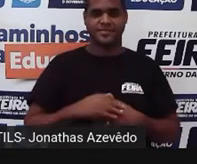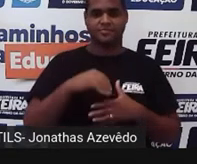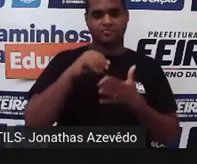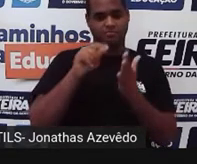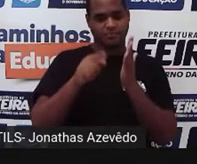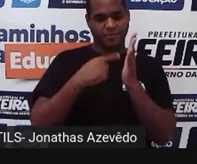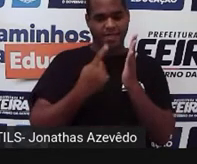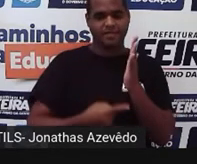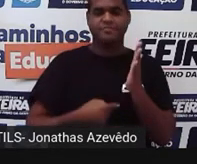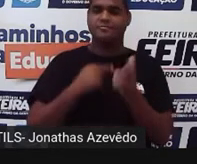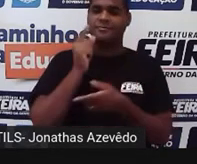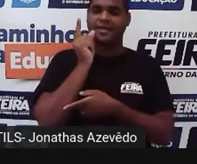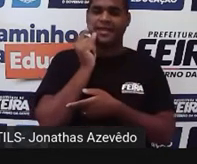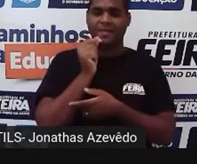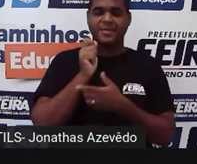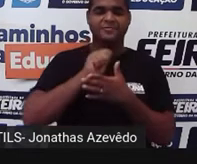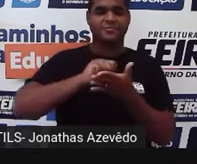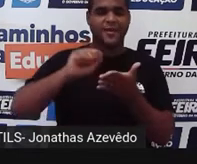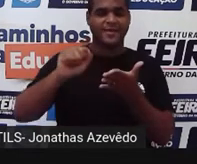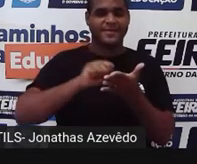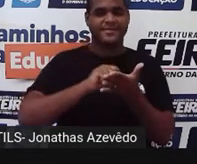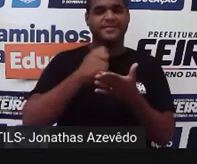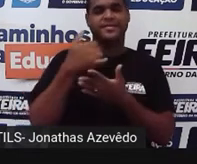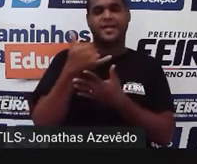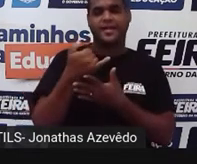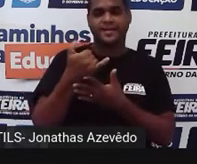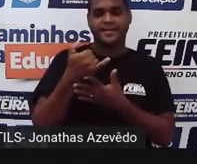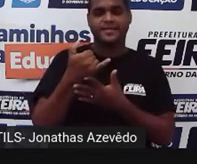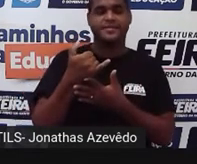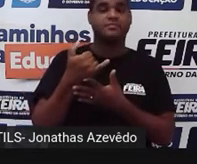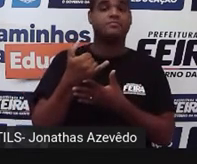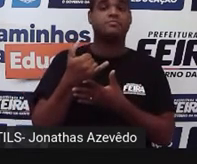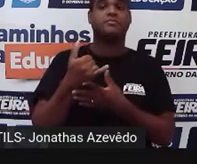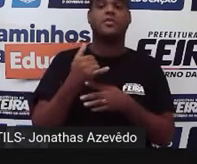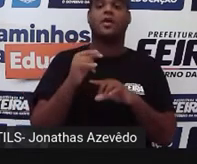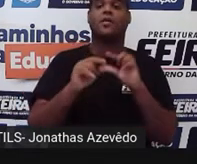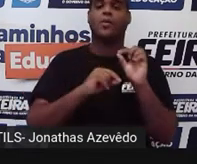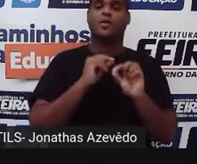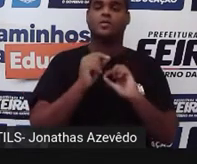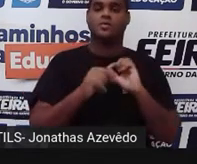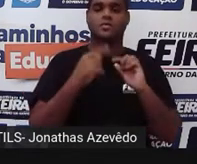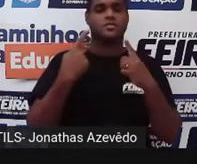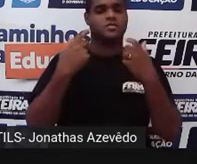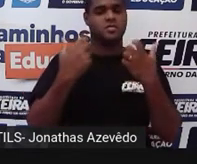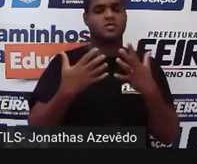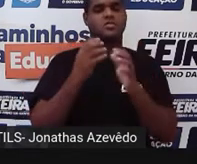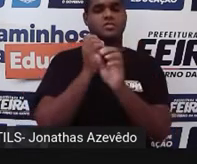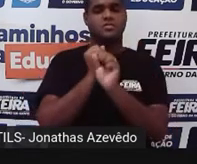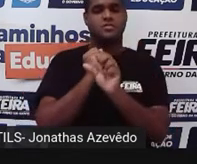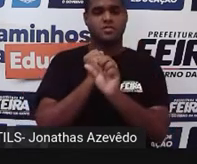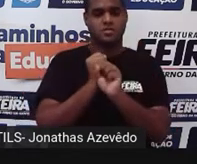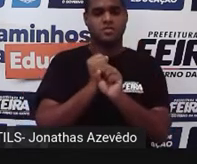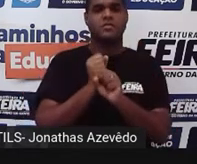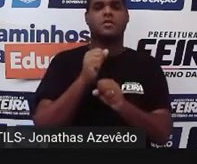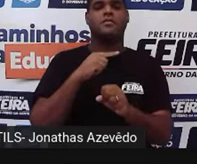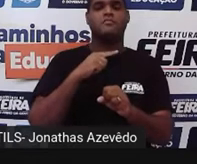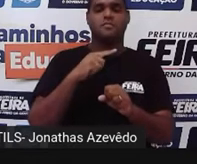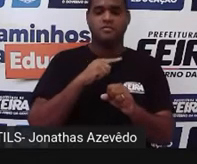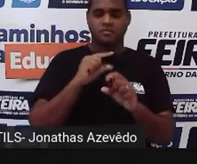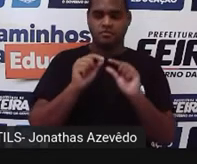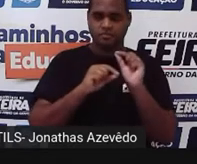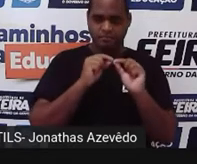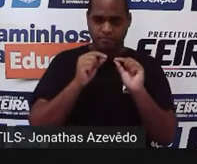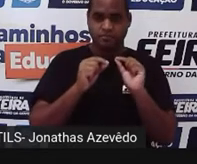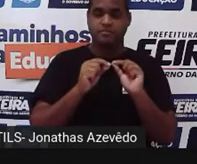Caderno, lápis, borracha, caneta. Porque vai ter cálculo, sim. Tá bom? Vai ter